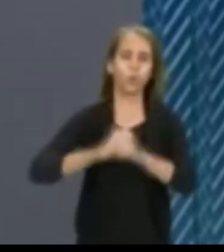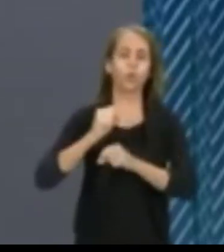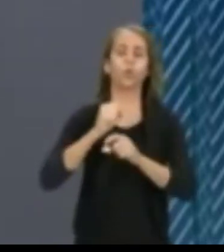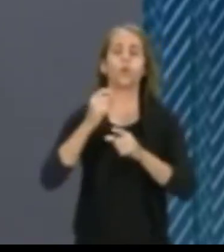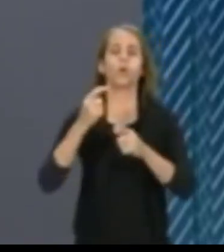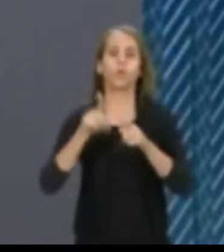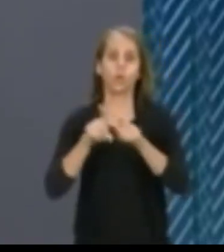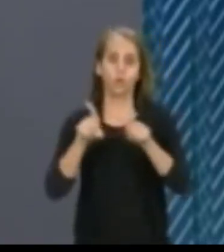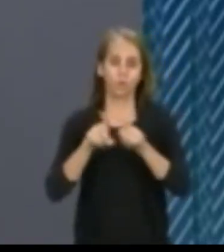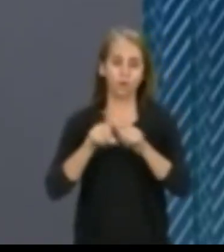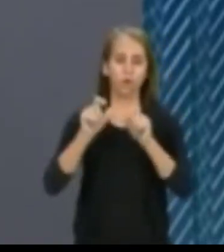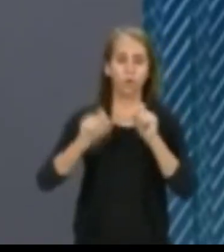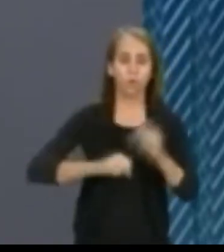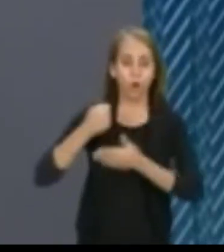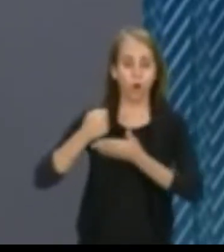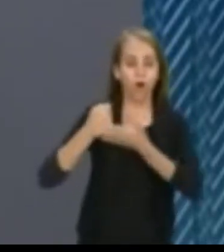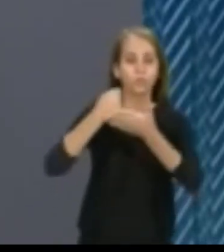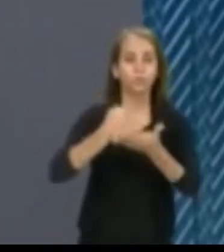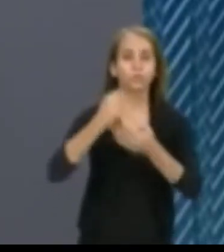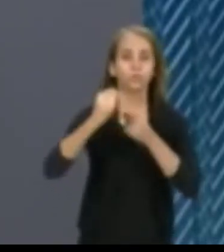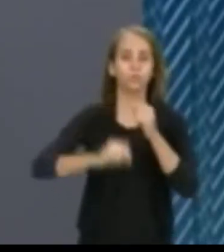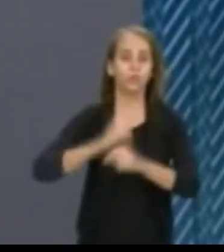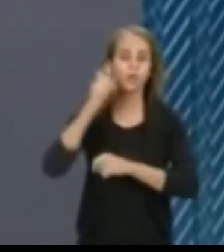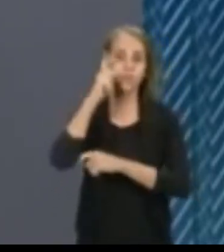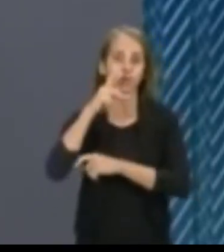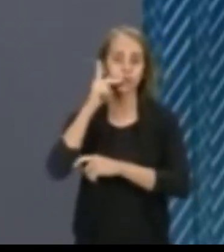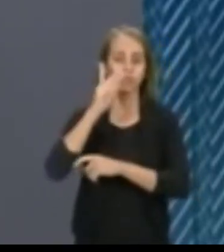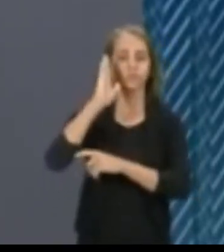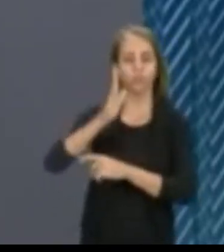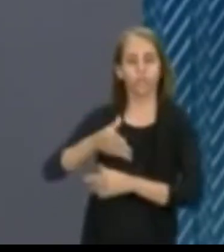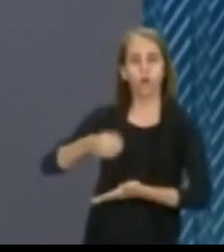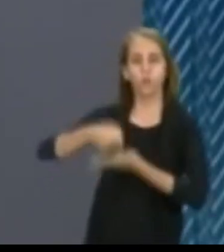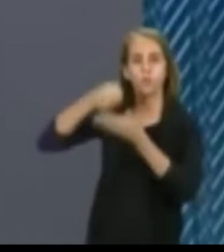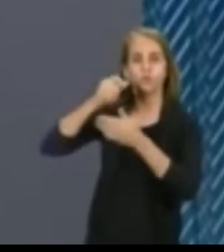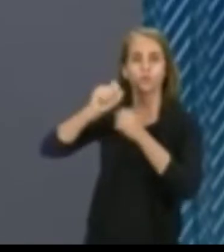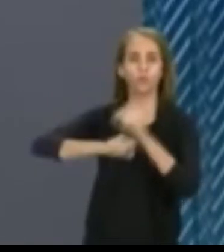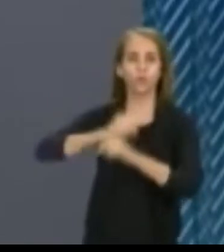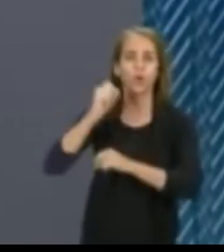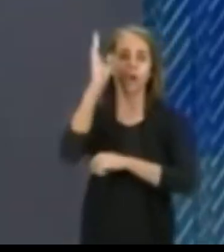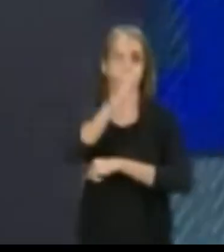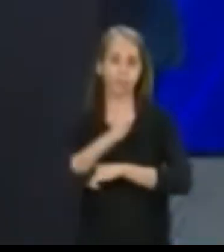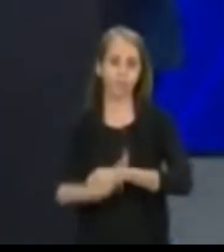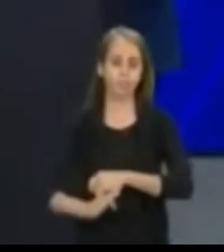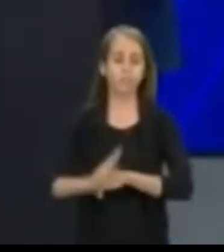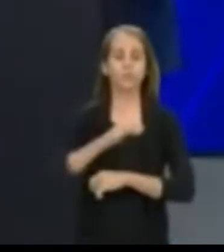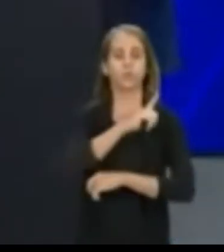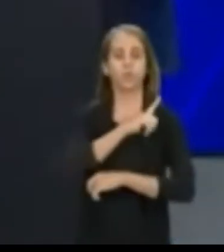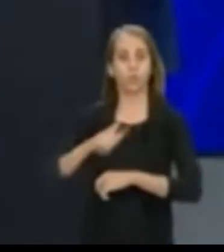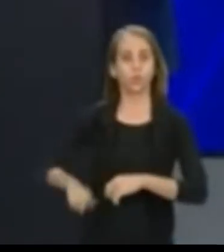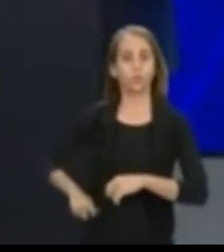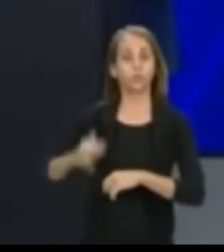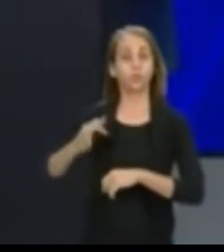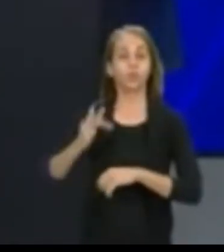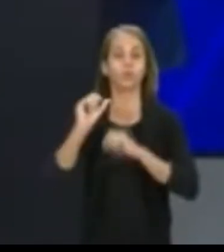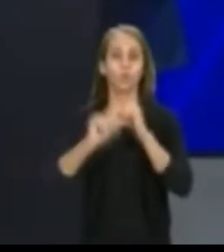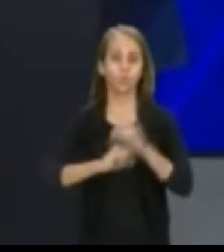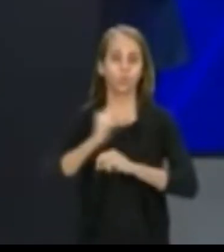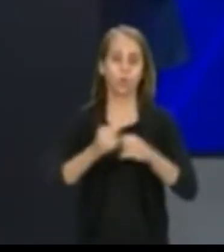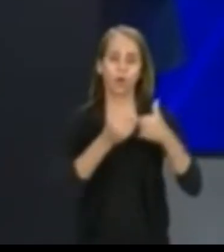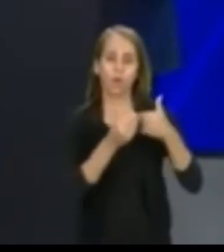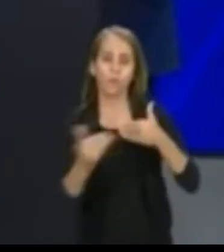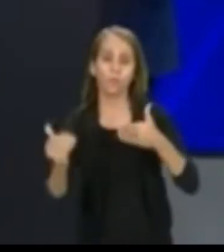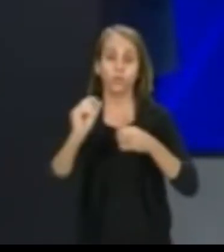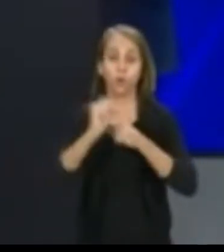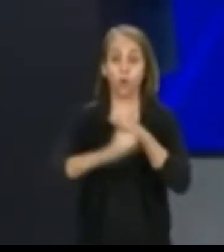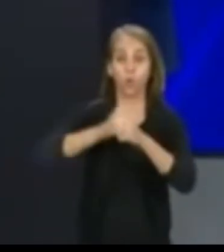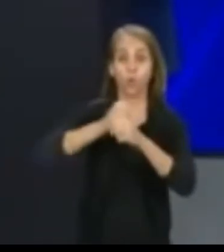auxílio paraíba para ajudar no auxílio Brasil, que já é pago pelo governo federal. Isso vai ser garantido a partir do próximo ano, dentro